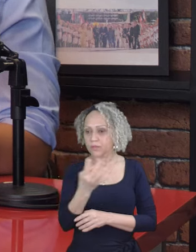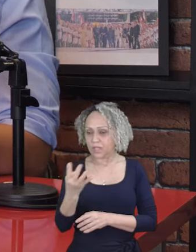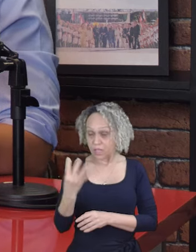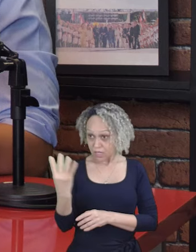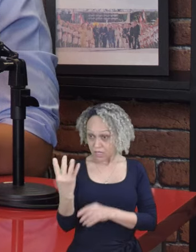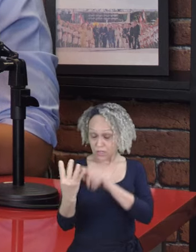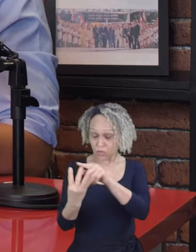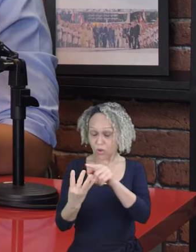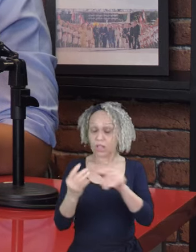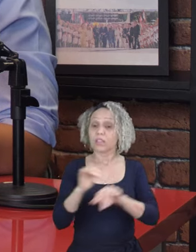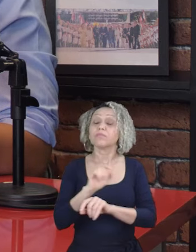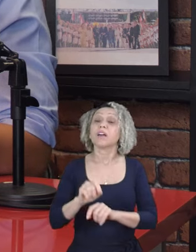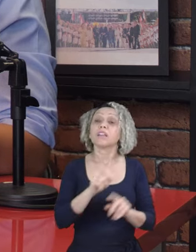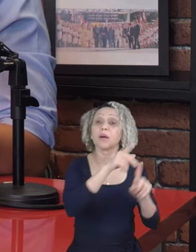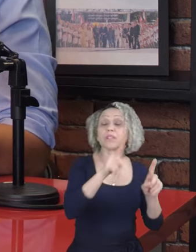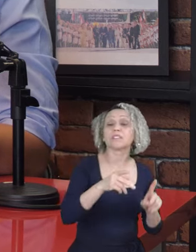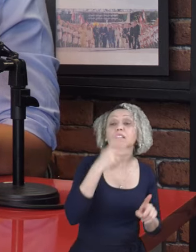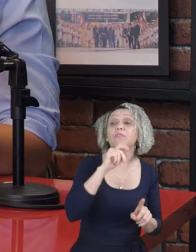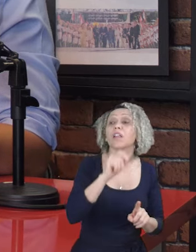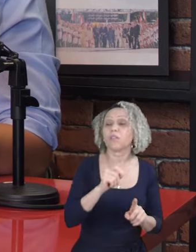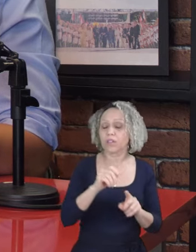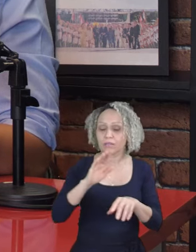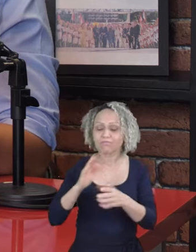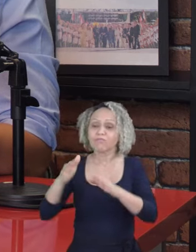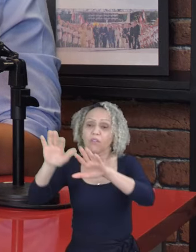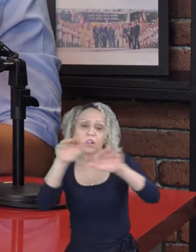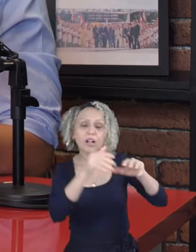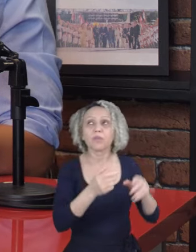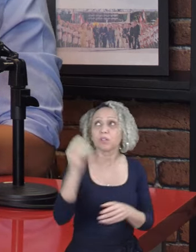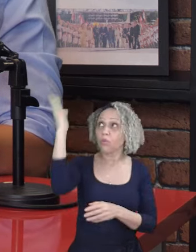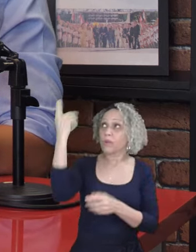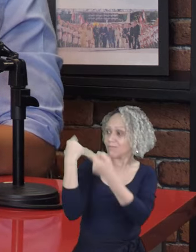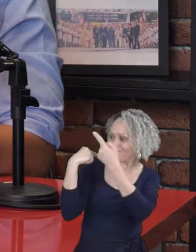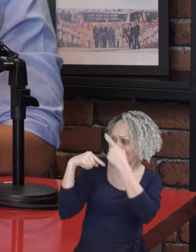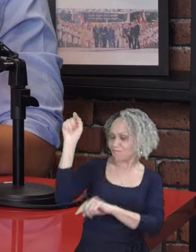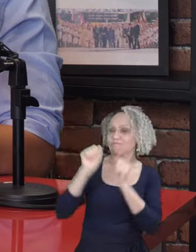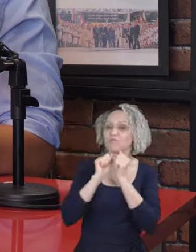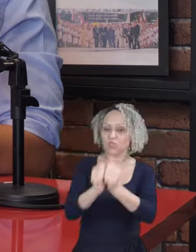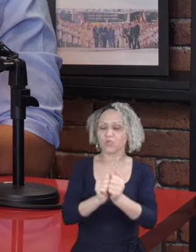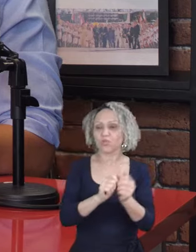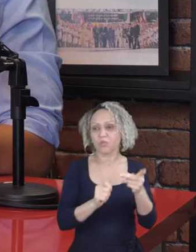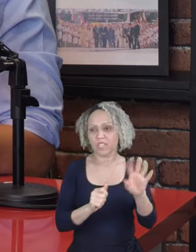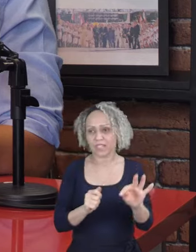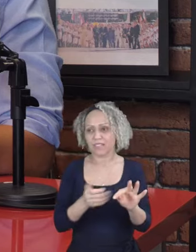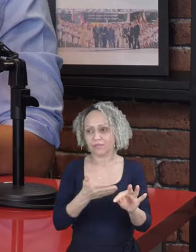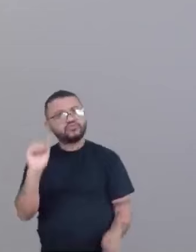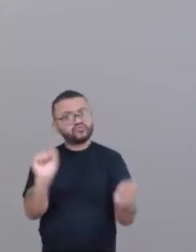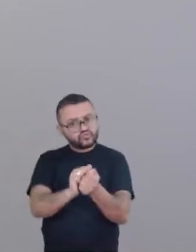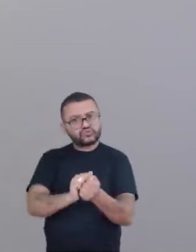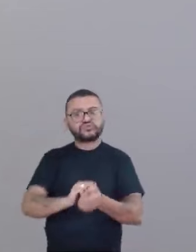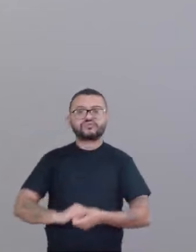ocasião, a presidenta falou sobre a expectativa para a campanha e convocou a todos a reconstruírem o Brasil junto com o partido.